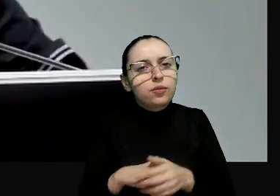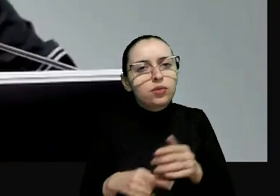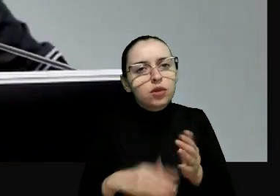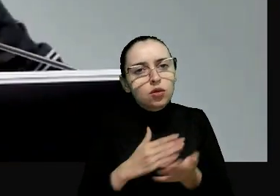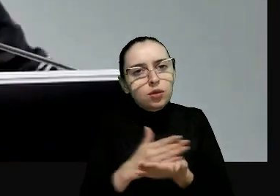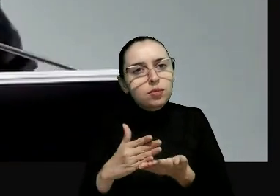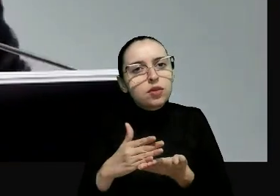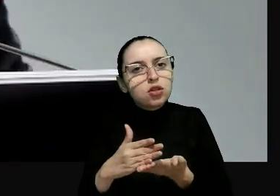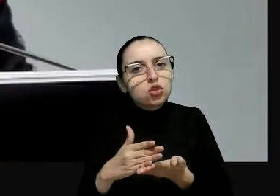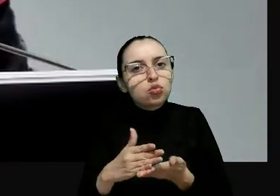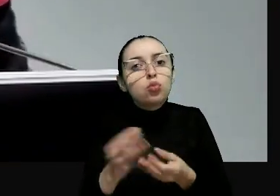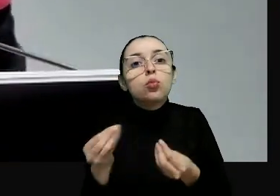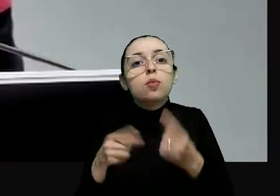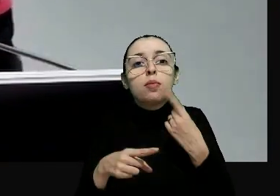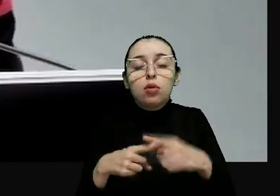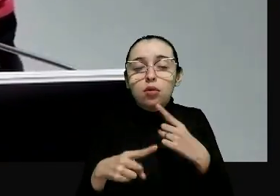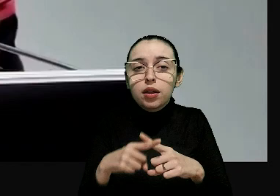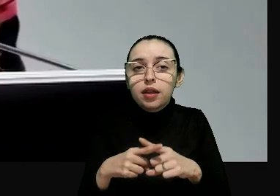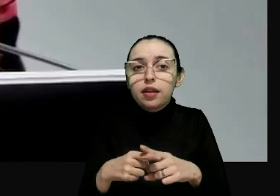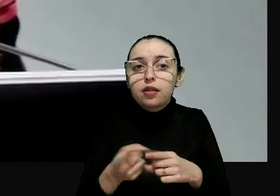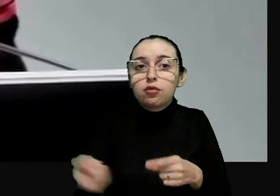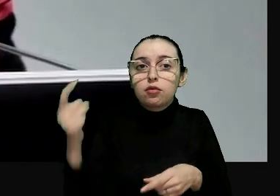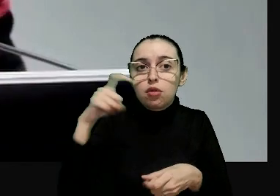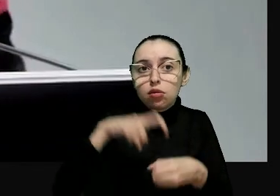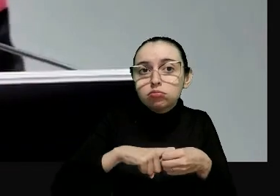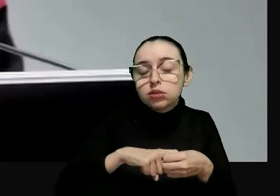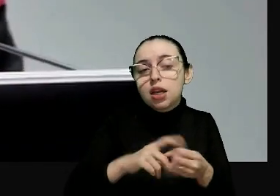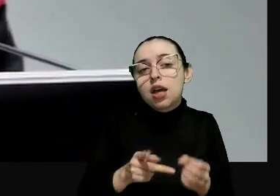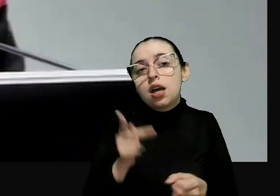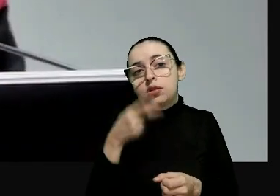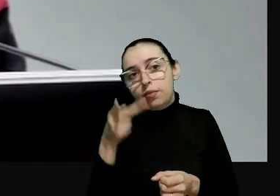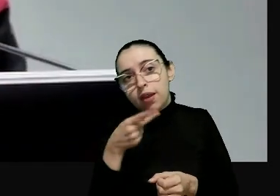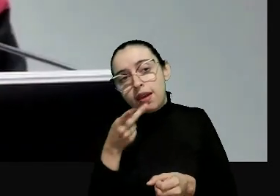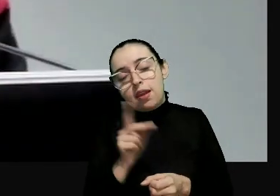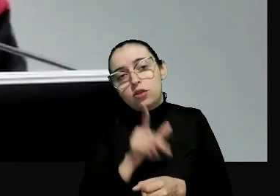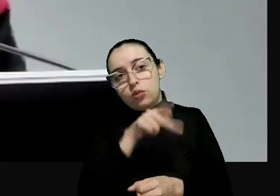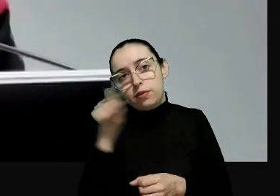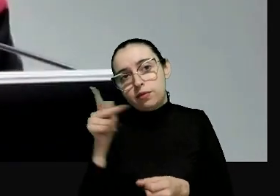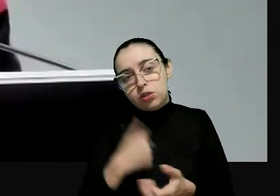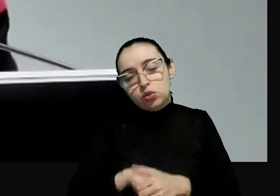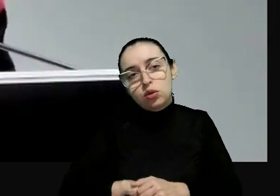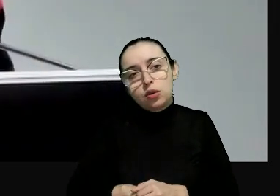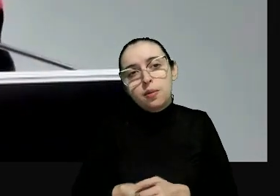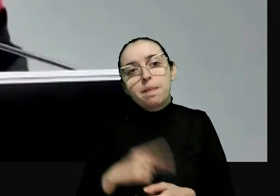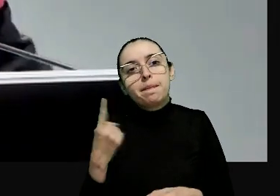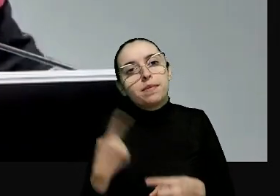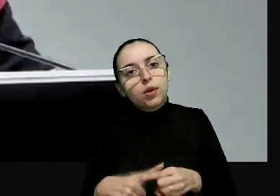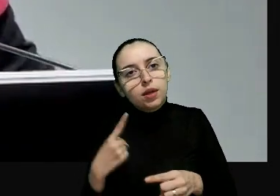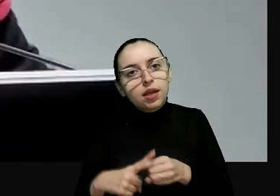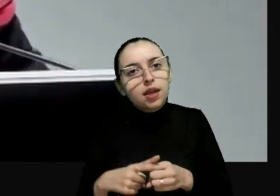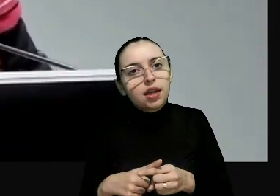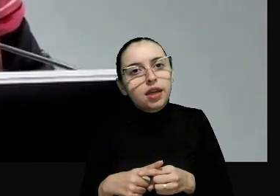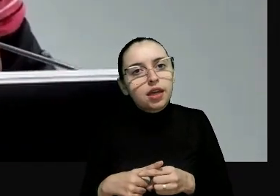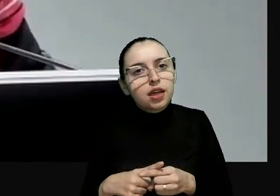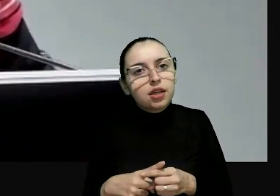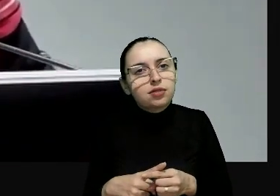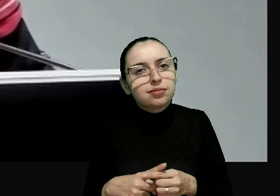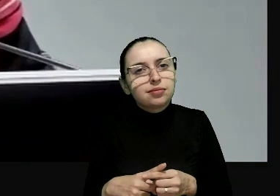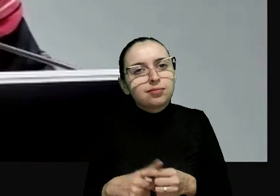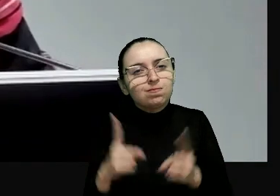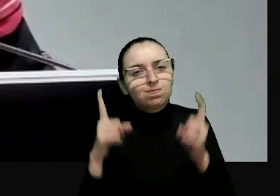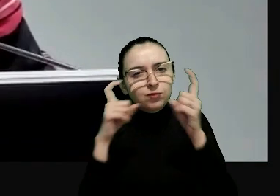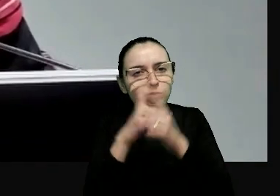Começo com o porquê, já retomando o que dizia o professor Armin, por que temos déficits